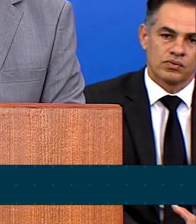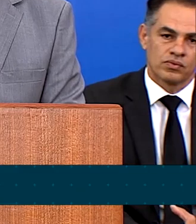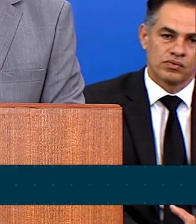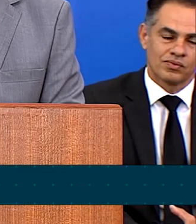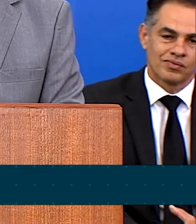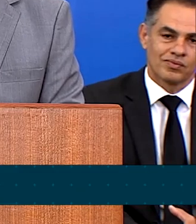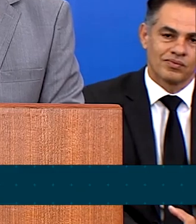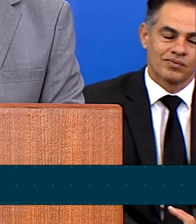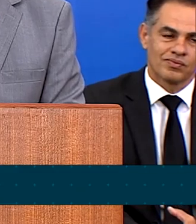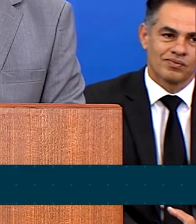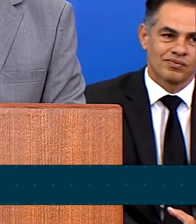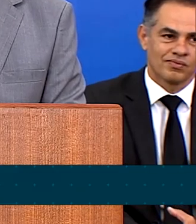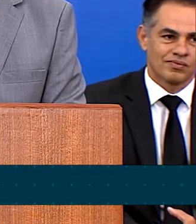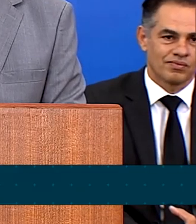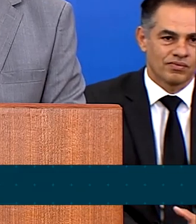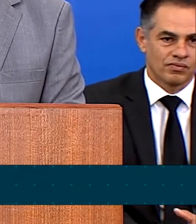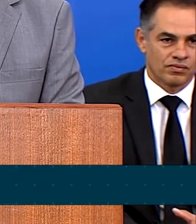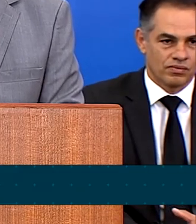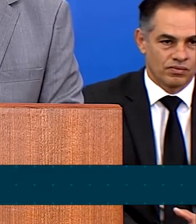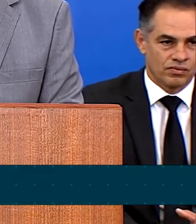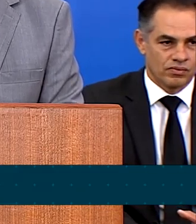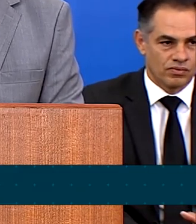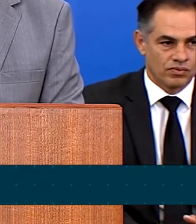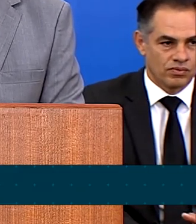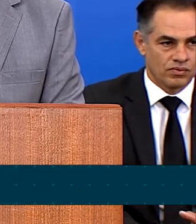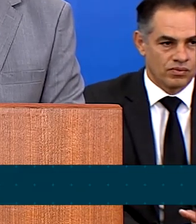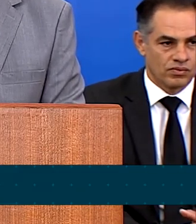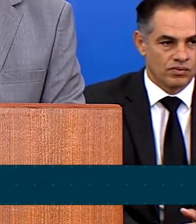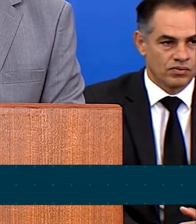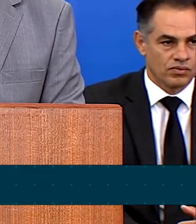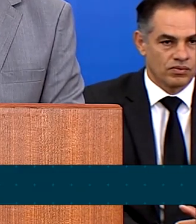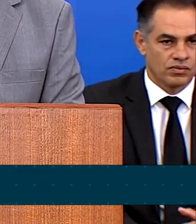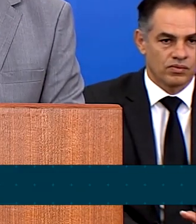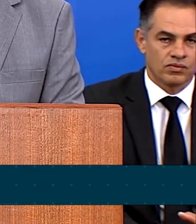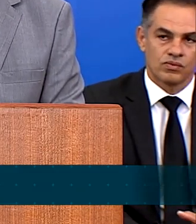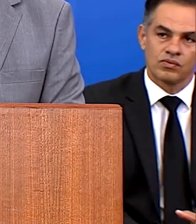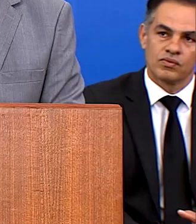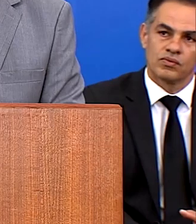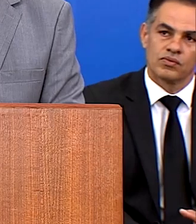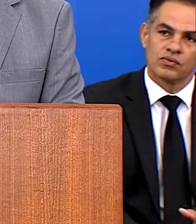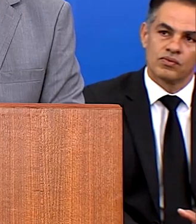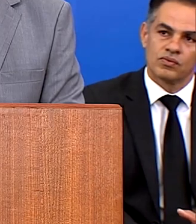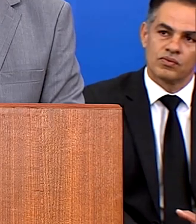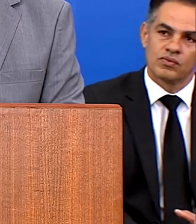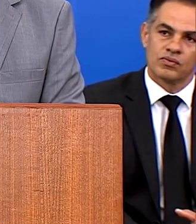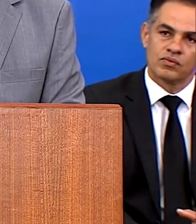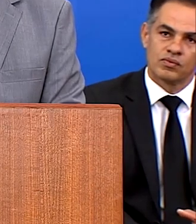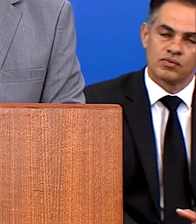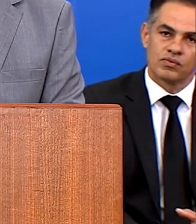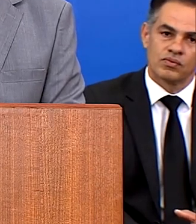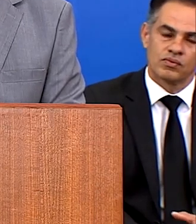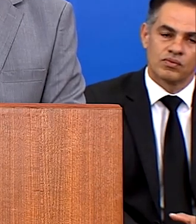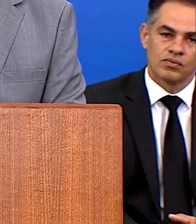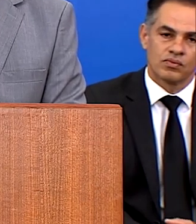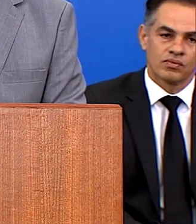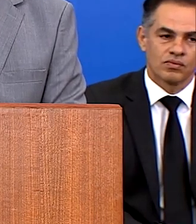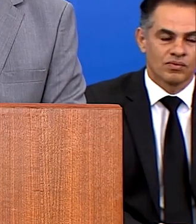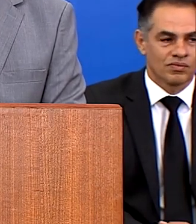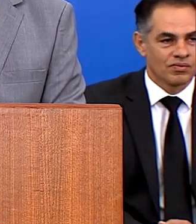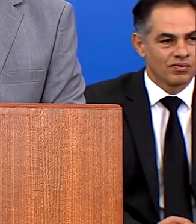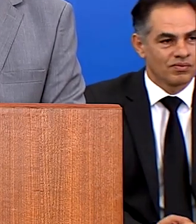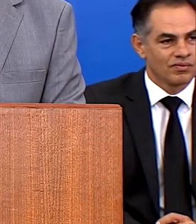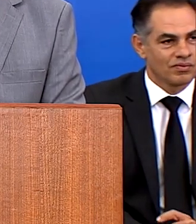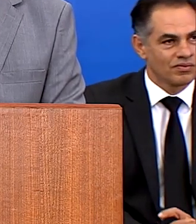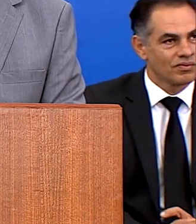de que somos um povo criativo, solidário e que não desiste nunca. Estamos certos que